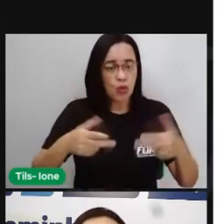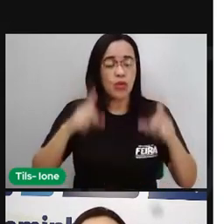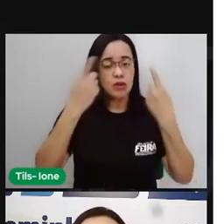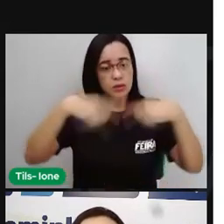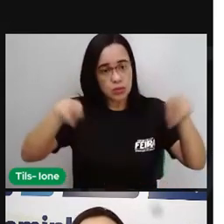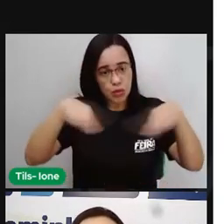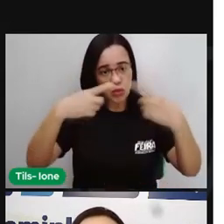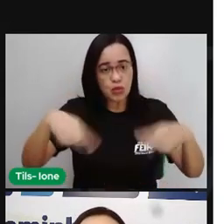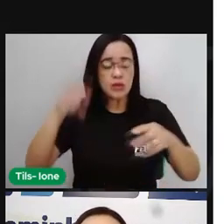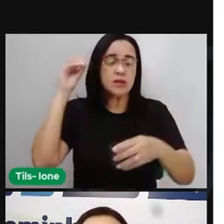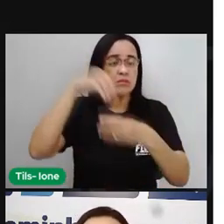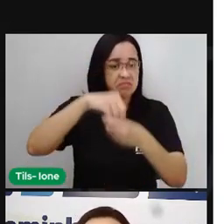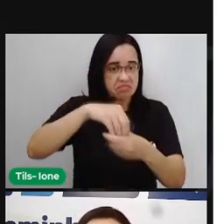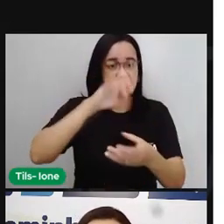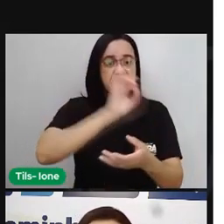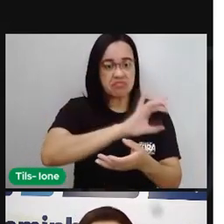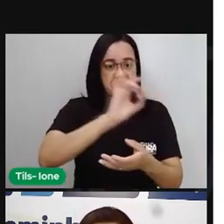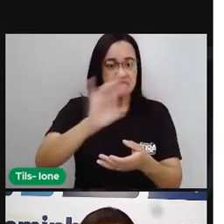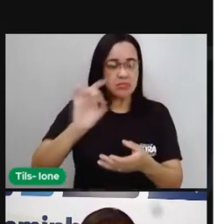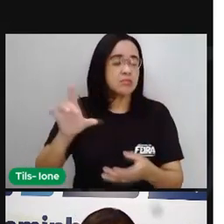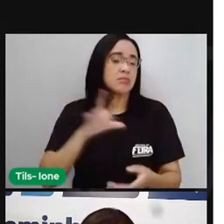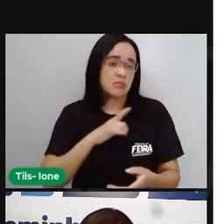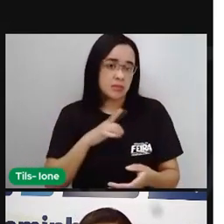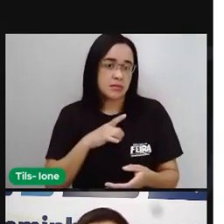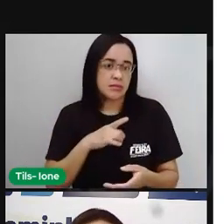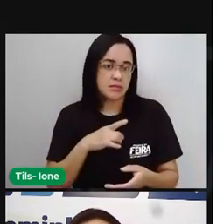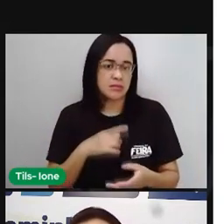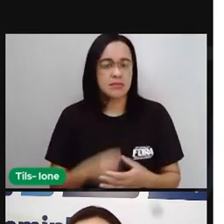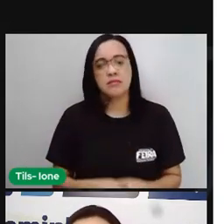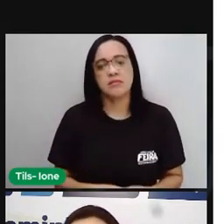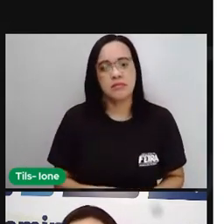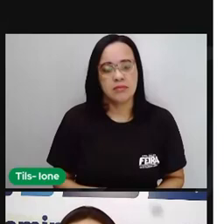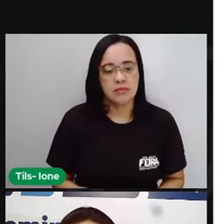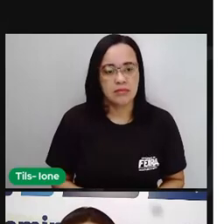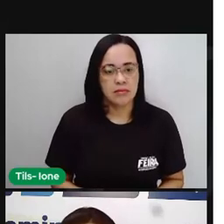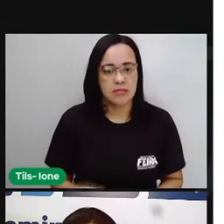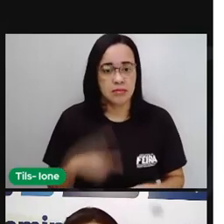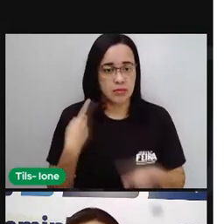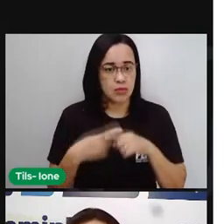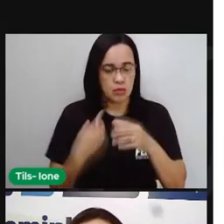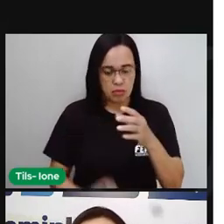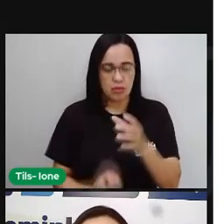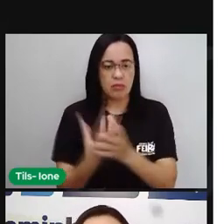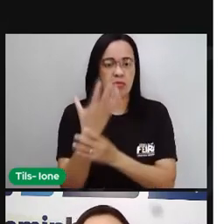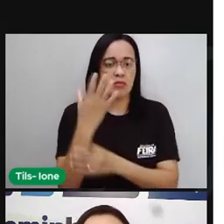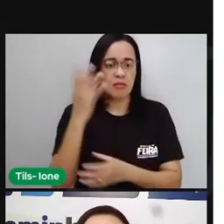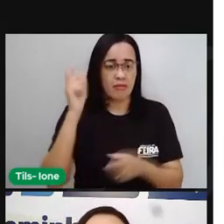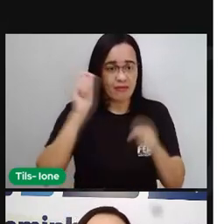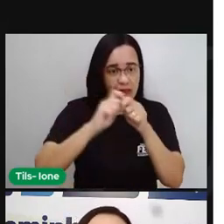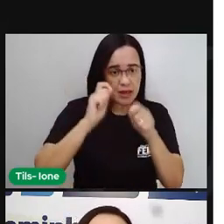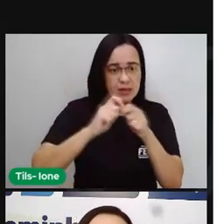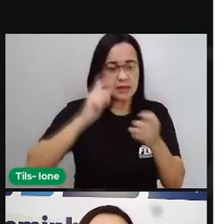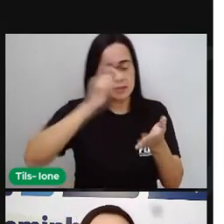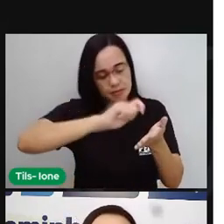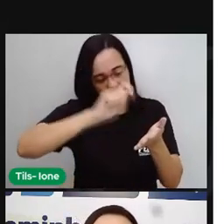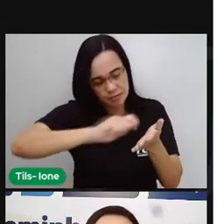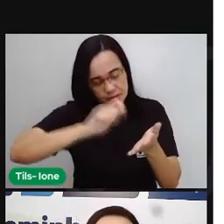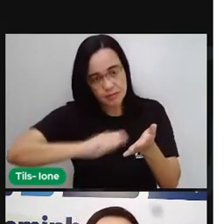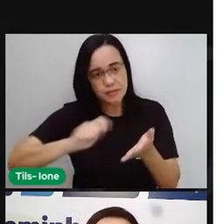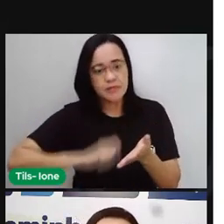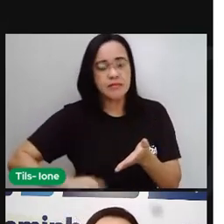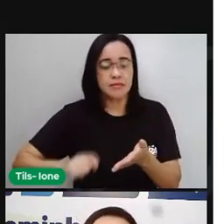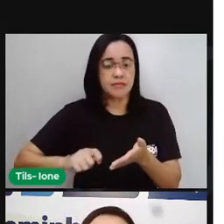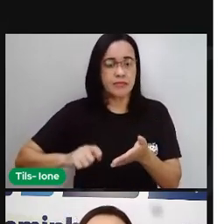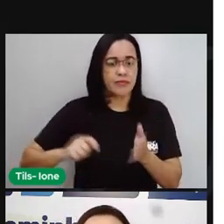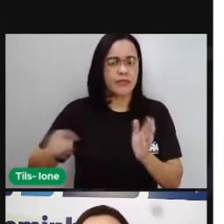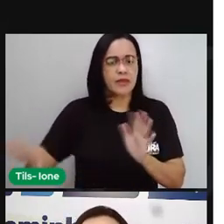Pois significa produção artística. Então quando a gente fala em poesia, gente fala aí em transmissão de